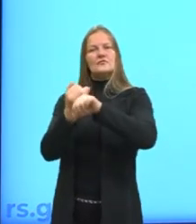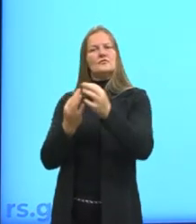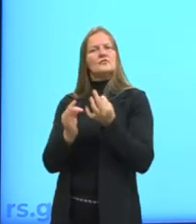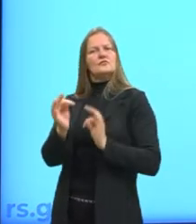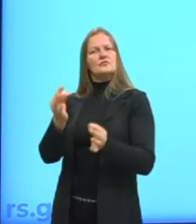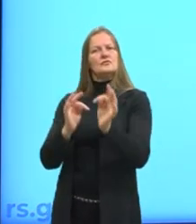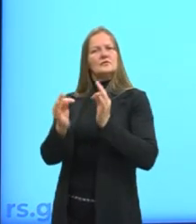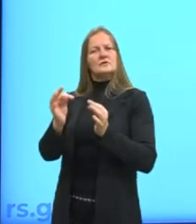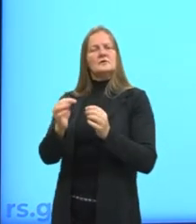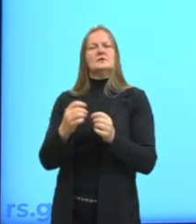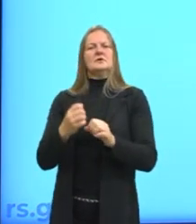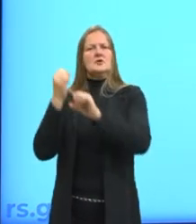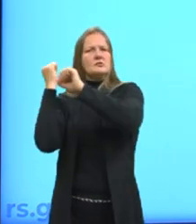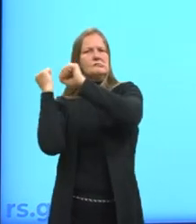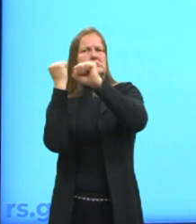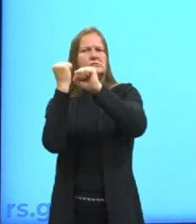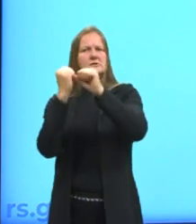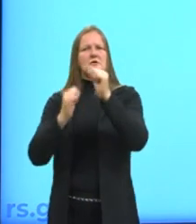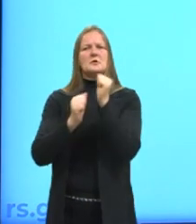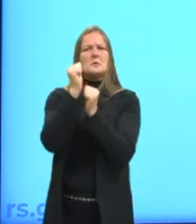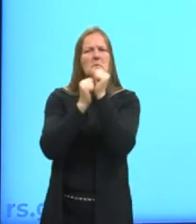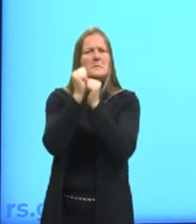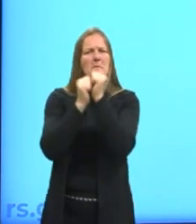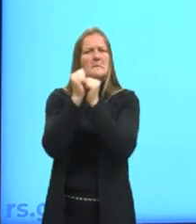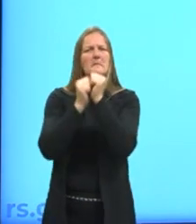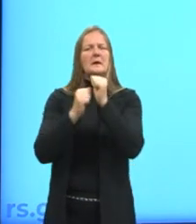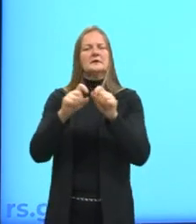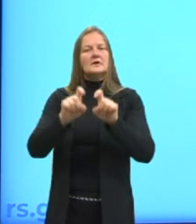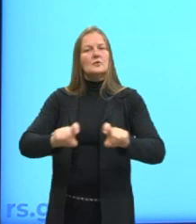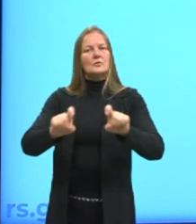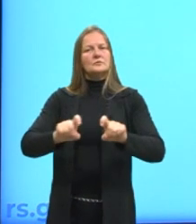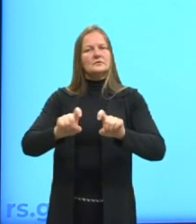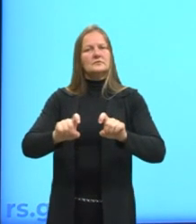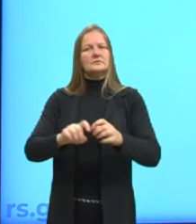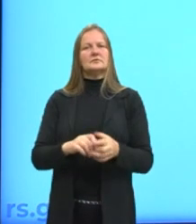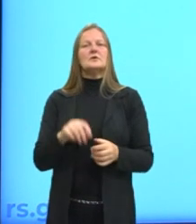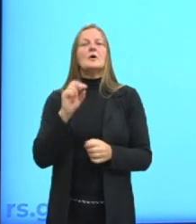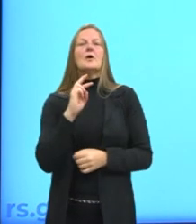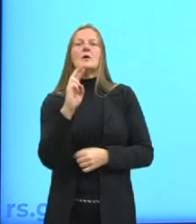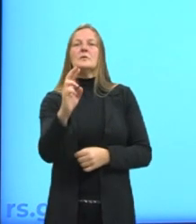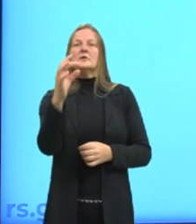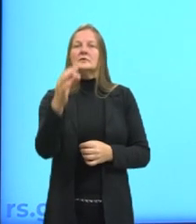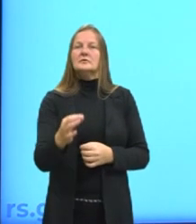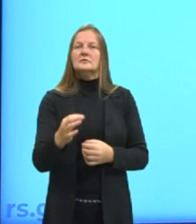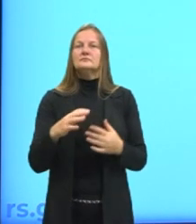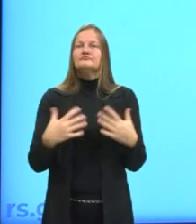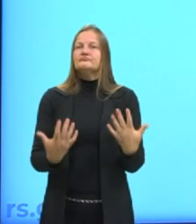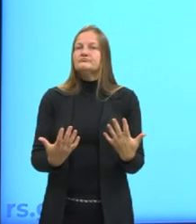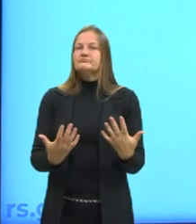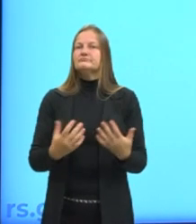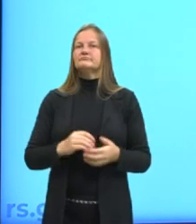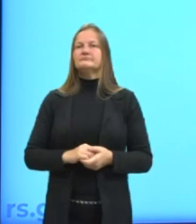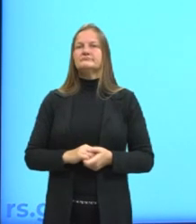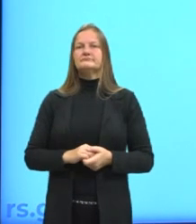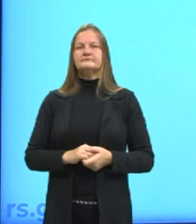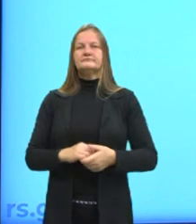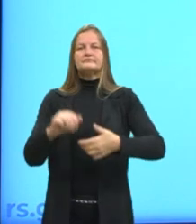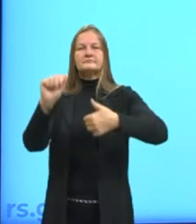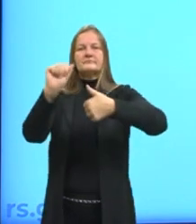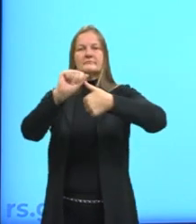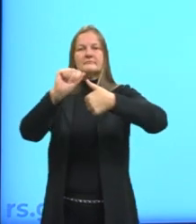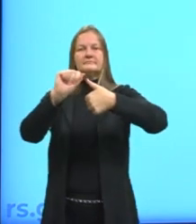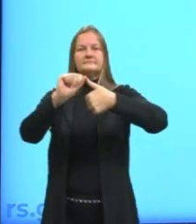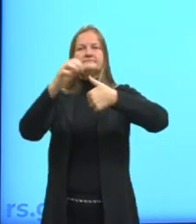como lança, máquina e computador. A nossa resposta correta aqui vai ser a letra A.